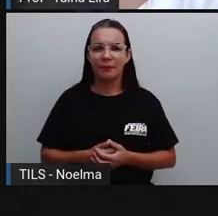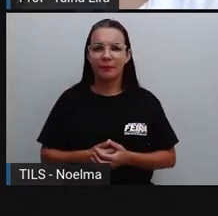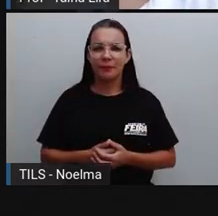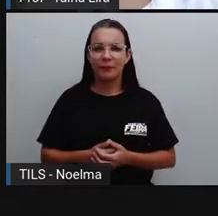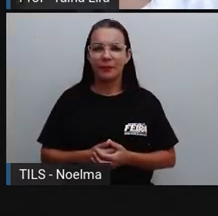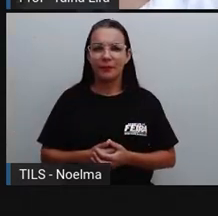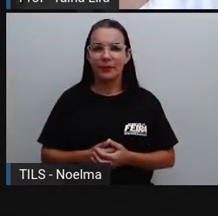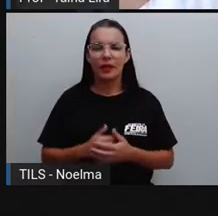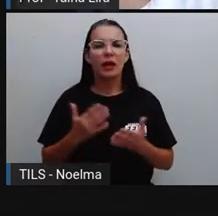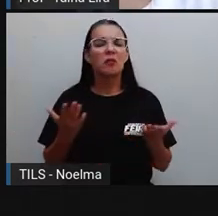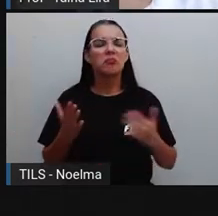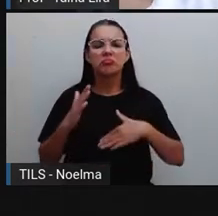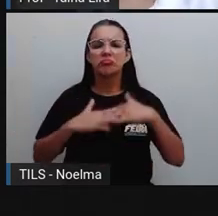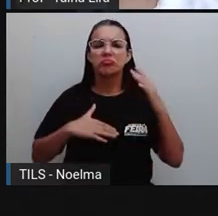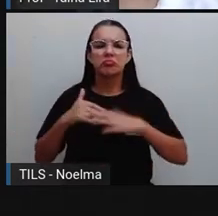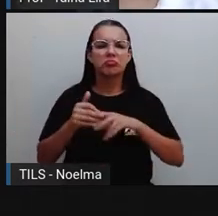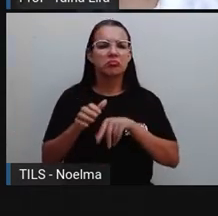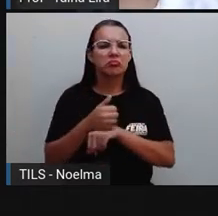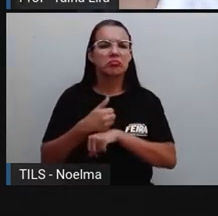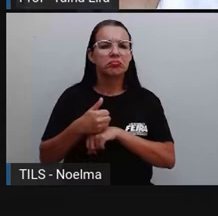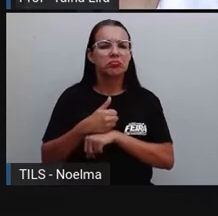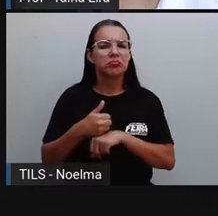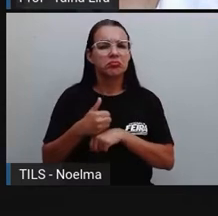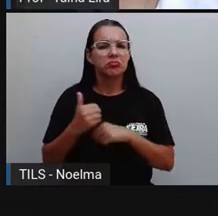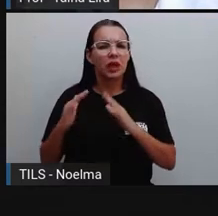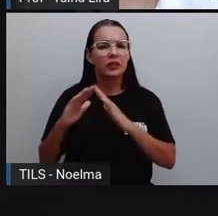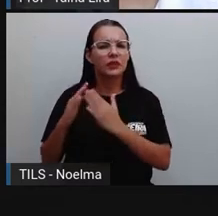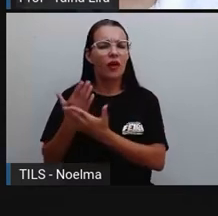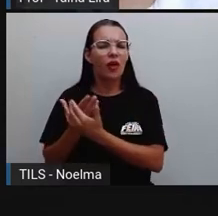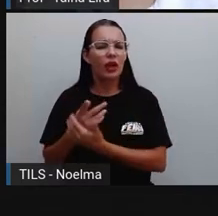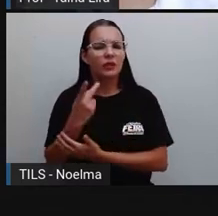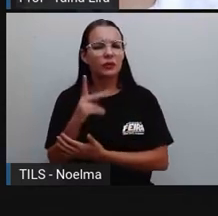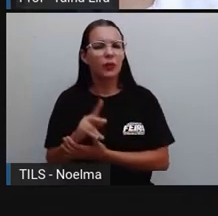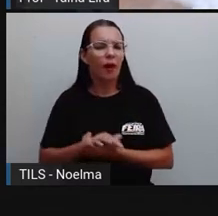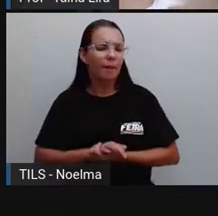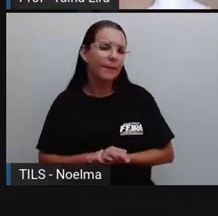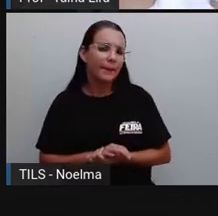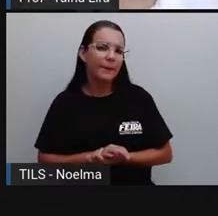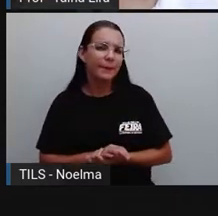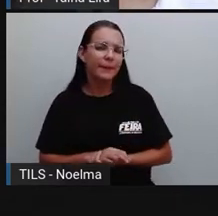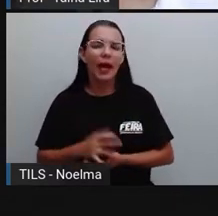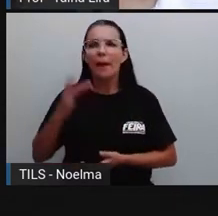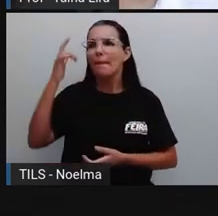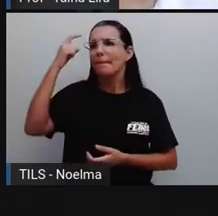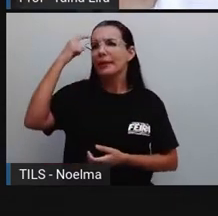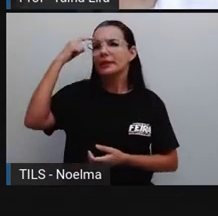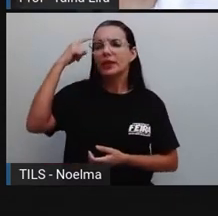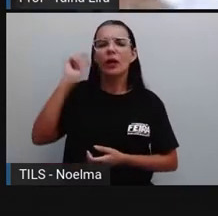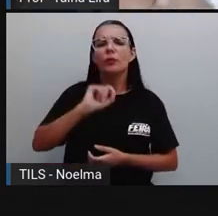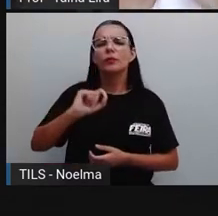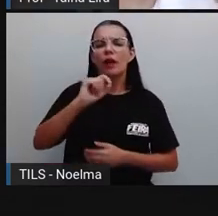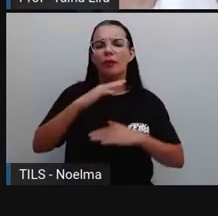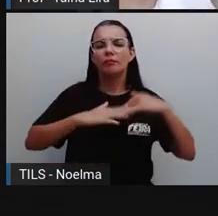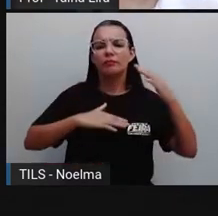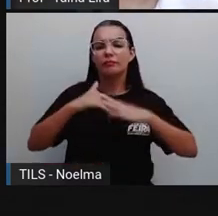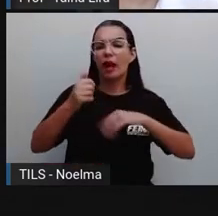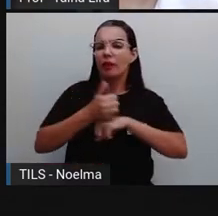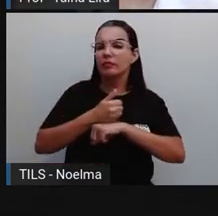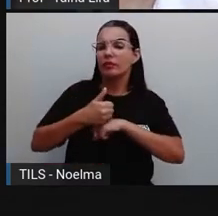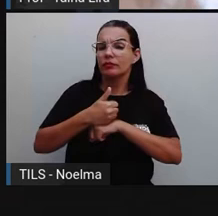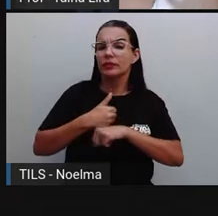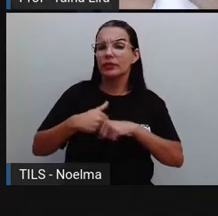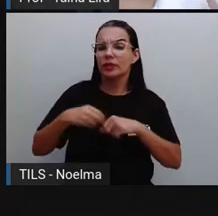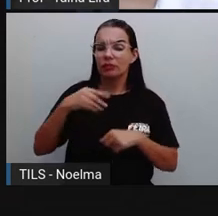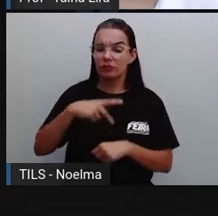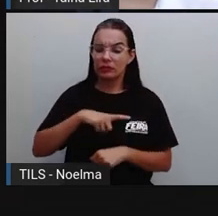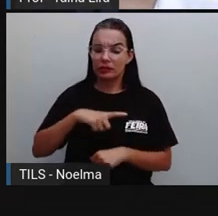profissionais? Quem são os profissionais aí que trabalham na sua escola? Se a gente for parar para pensar quais são as profissões que